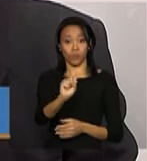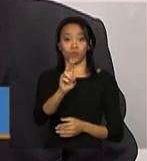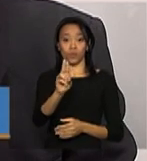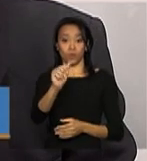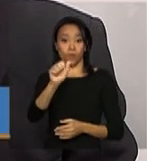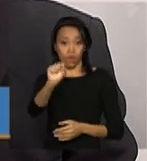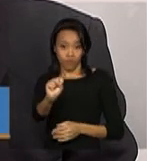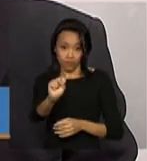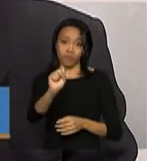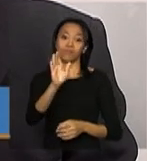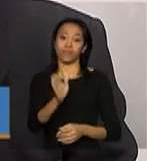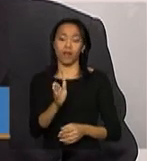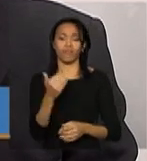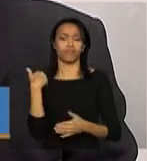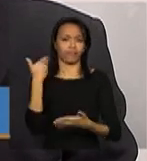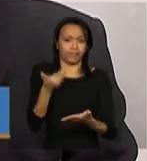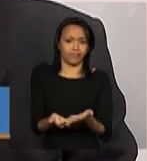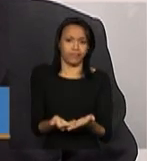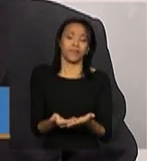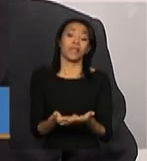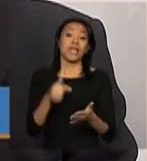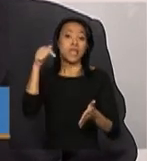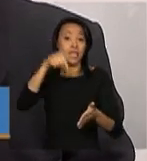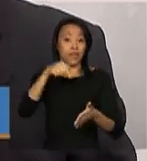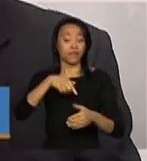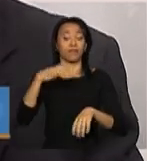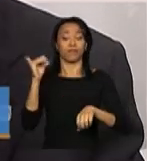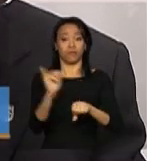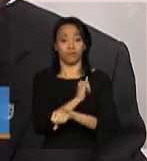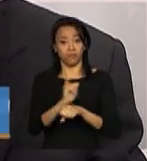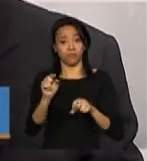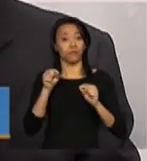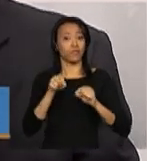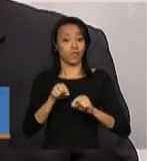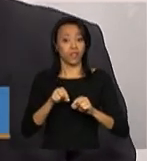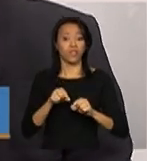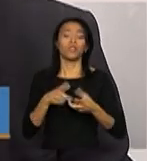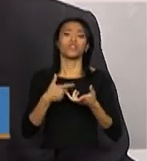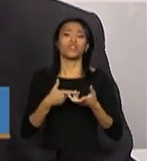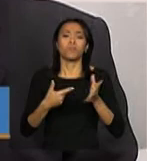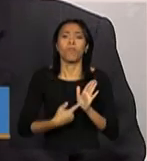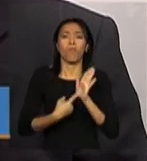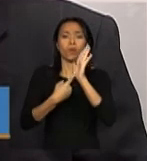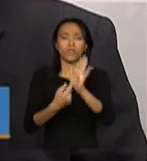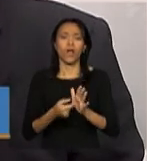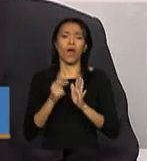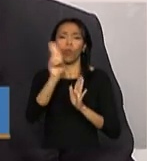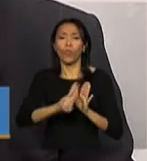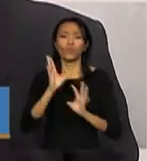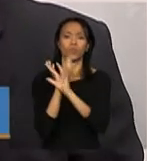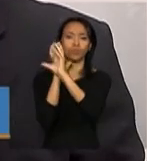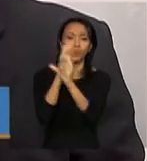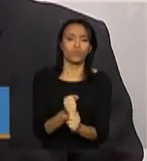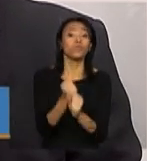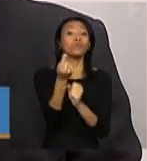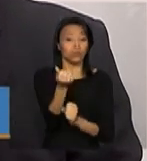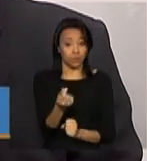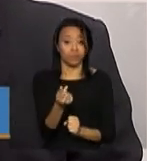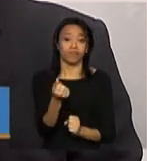essa modalidade de prestação de contas, ela vem